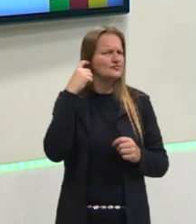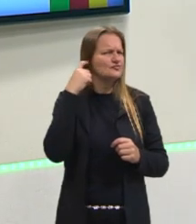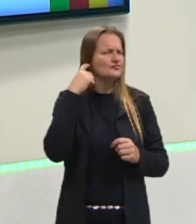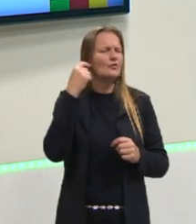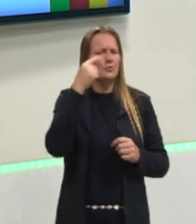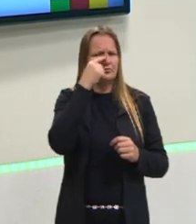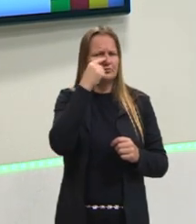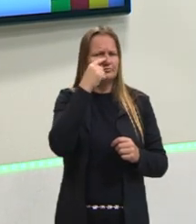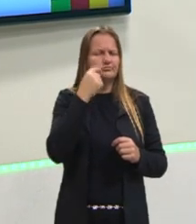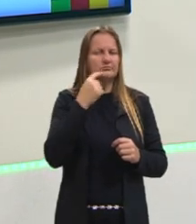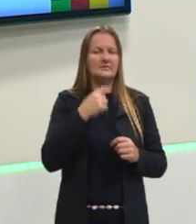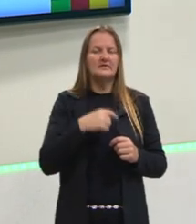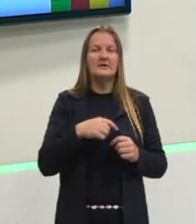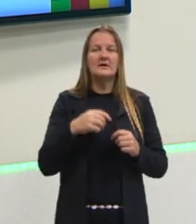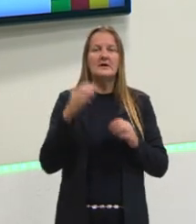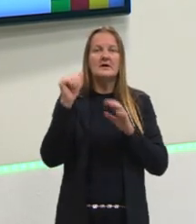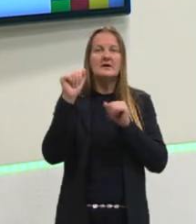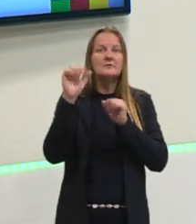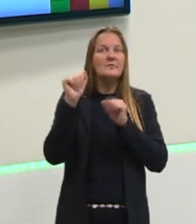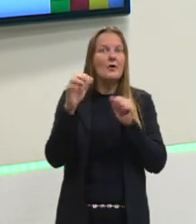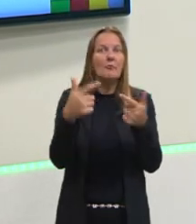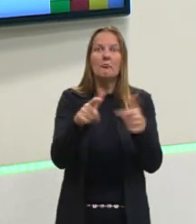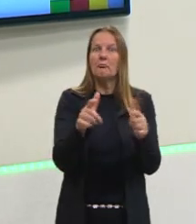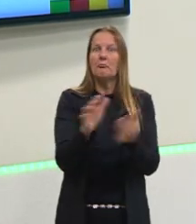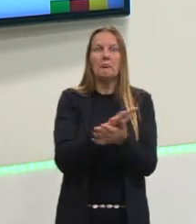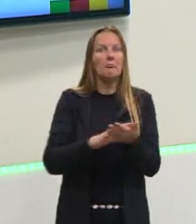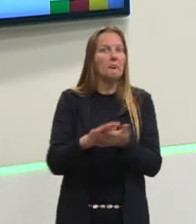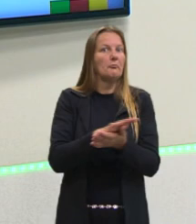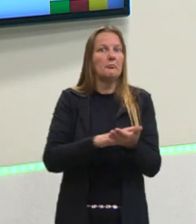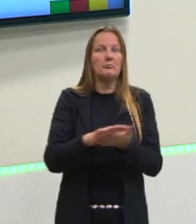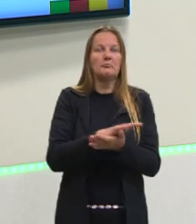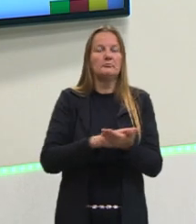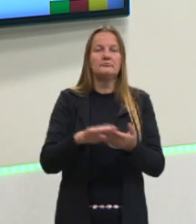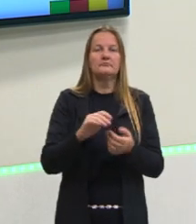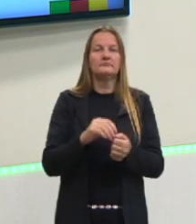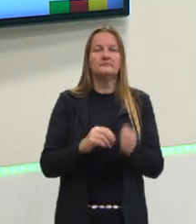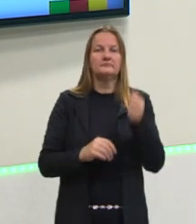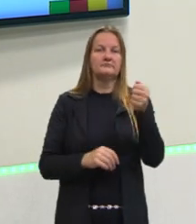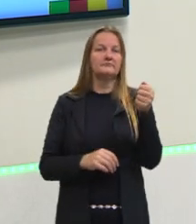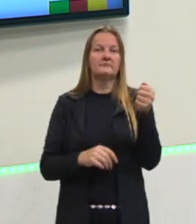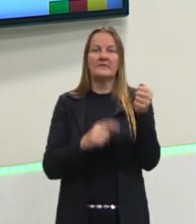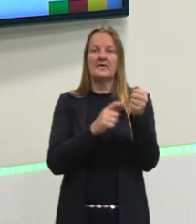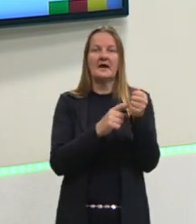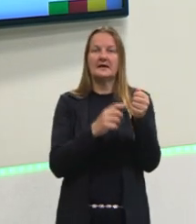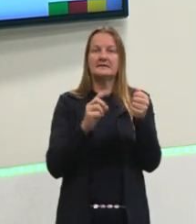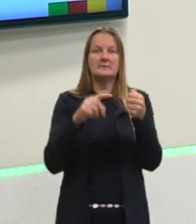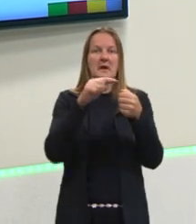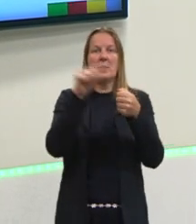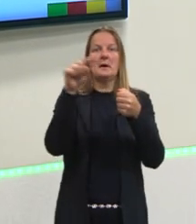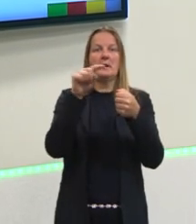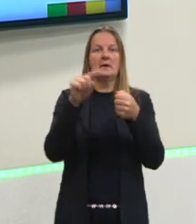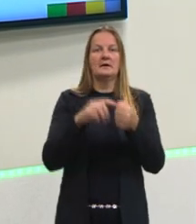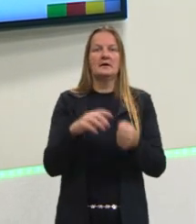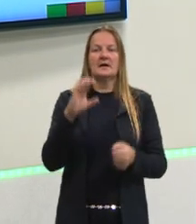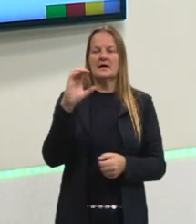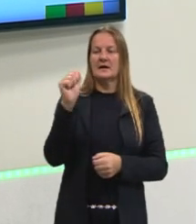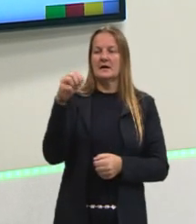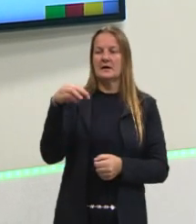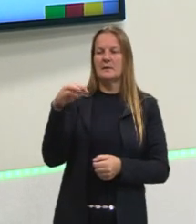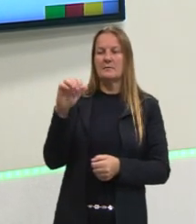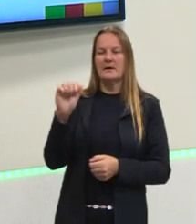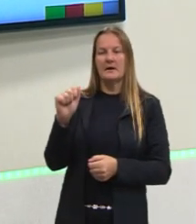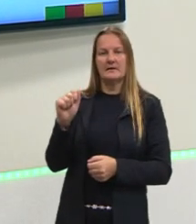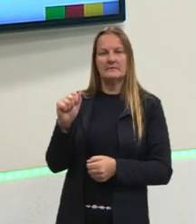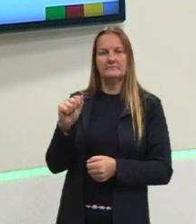como torná-la nasal, vai ser sempre aberta. Então, palavrinha como a palavra cama, na